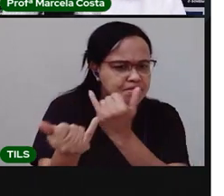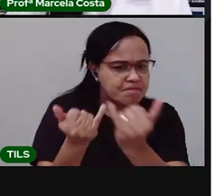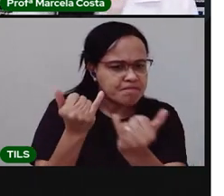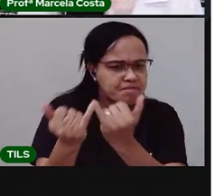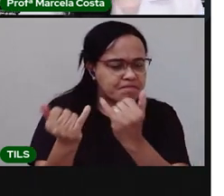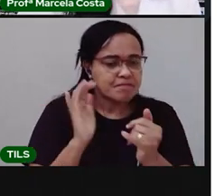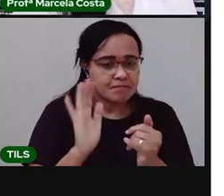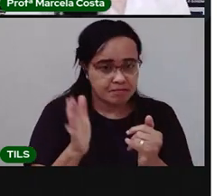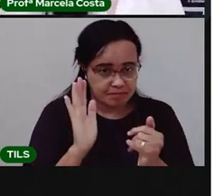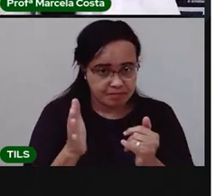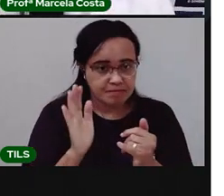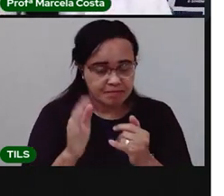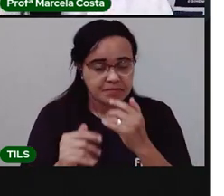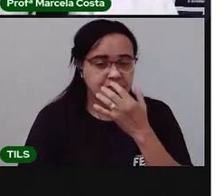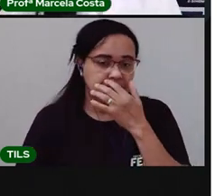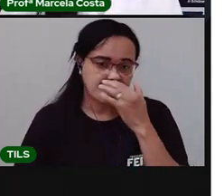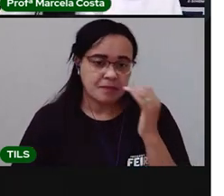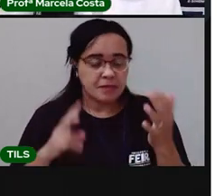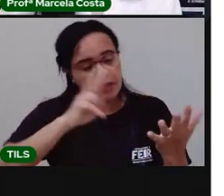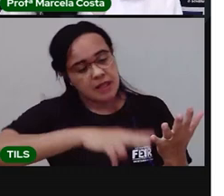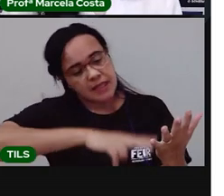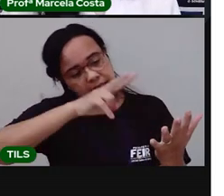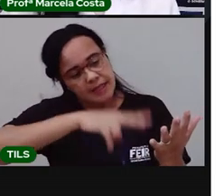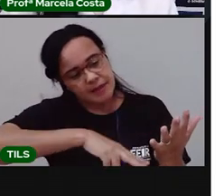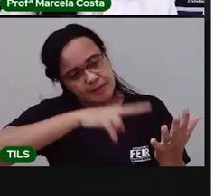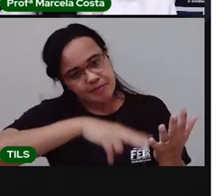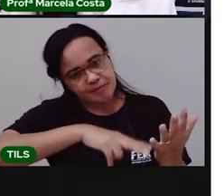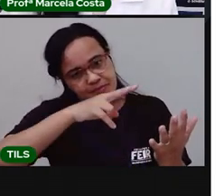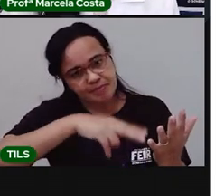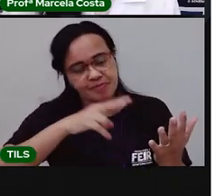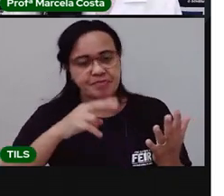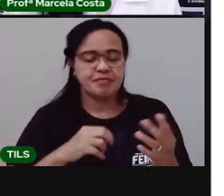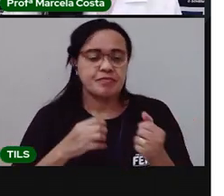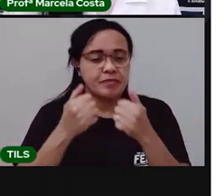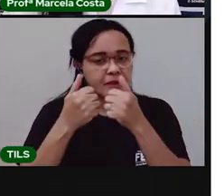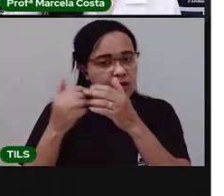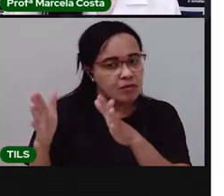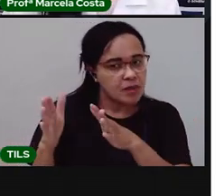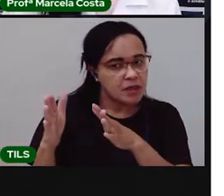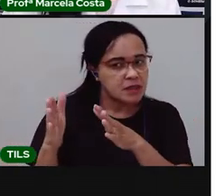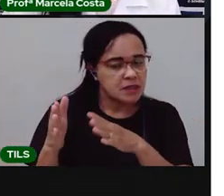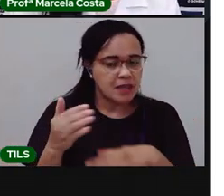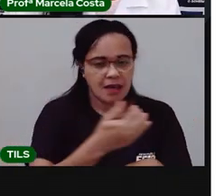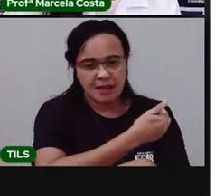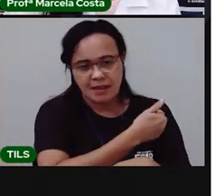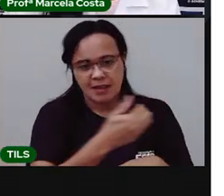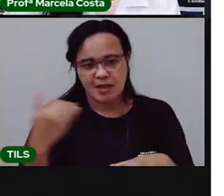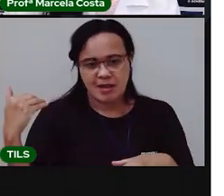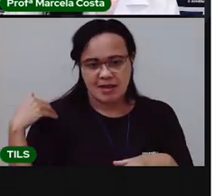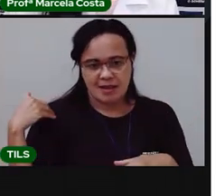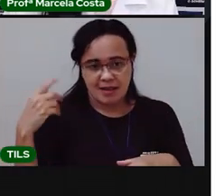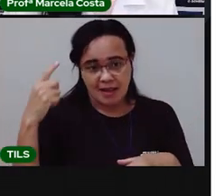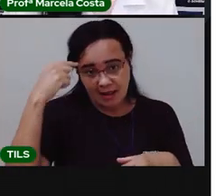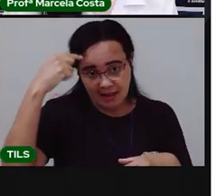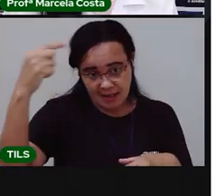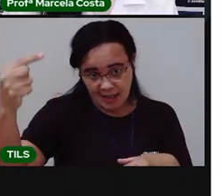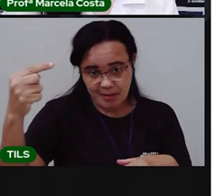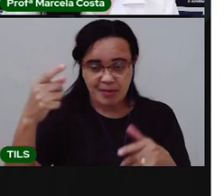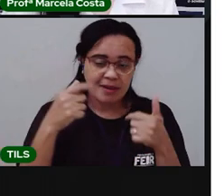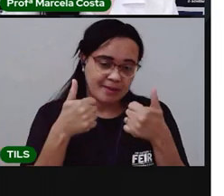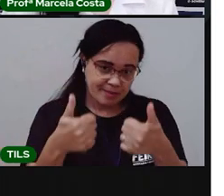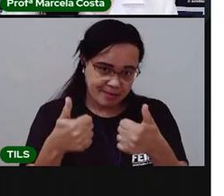Pra fazer a leitura, a gente vai começar da esquerda para a direita. Tá bom?